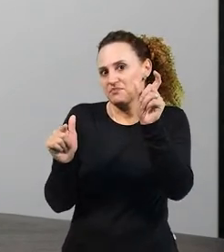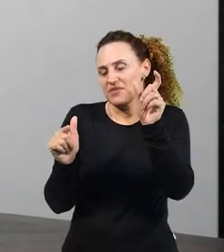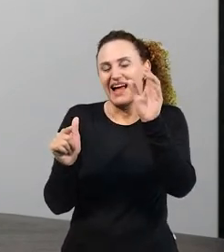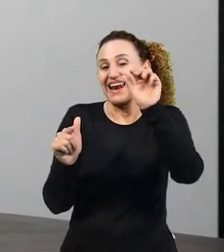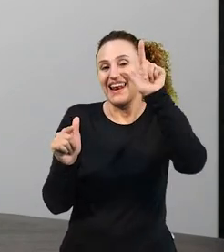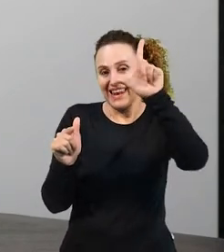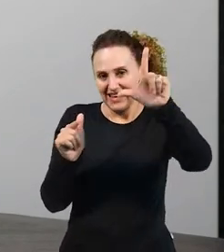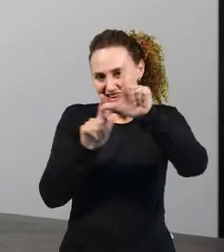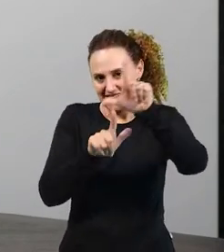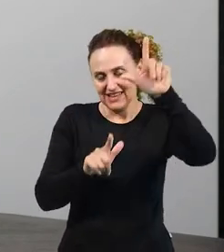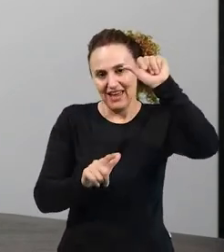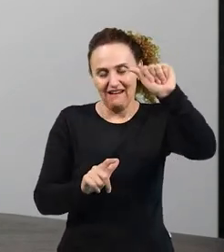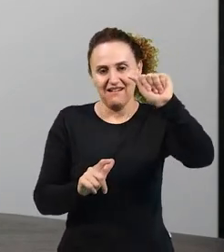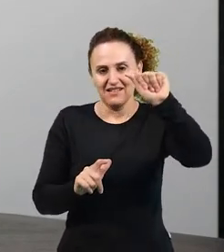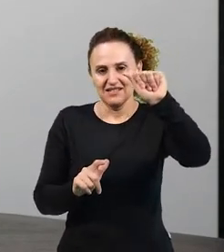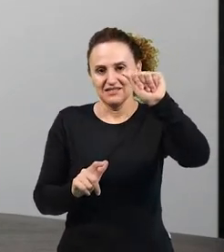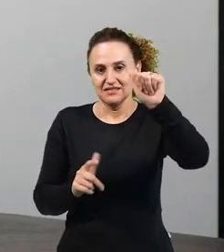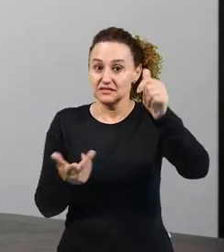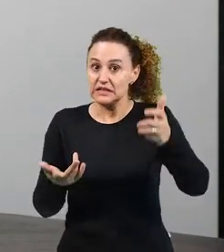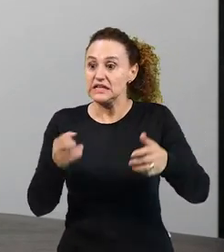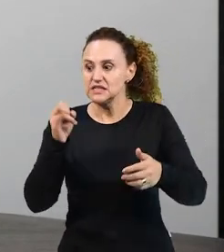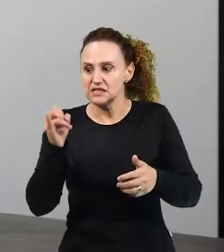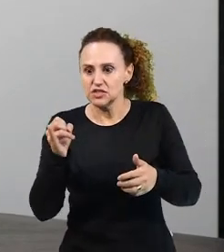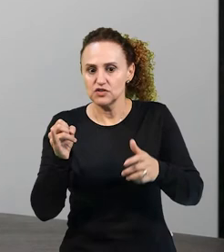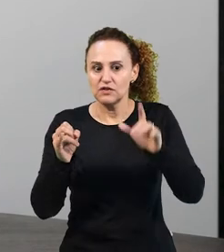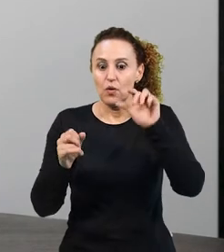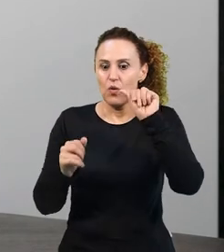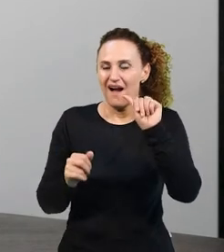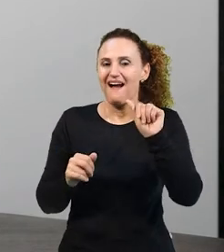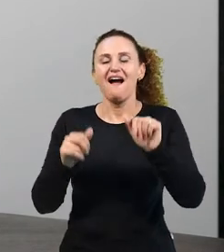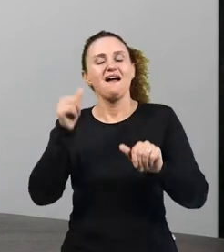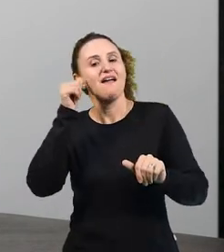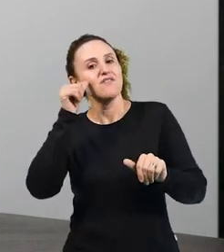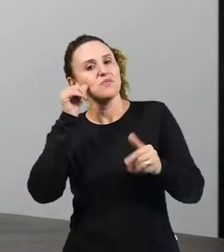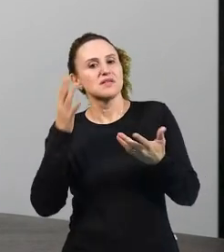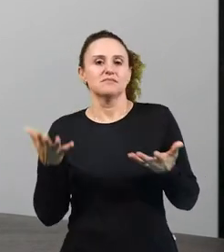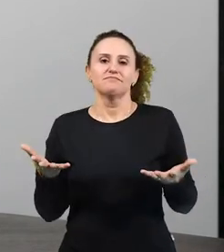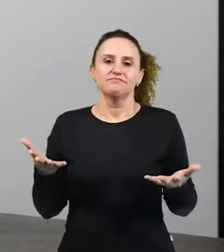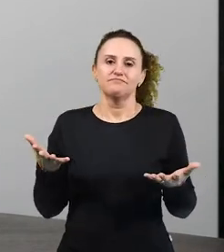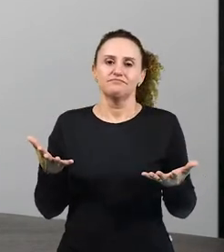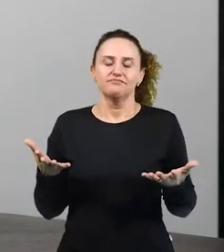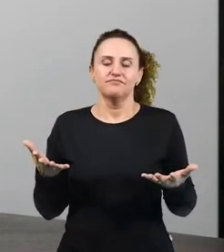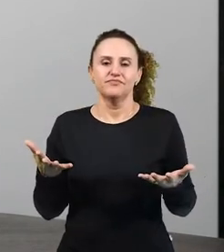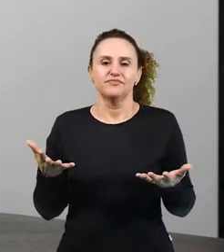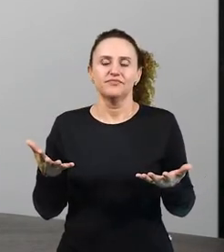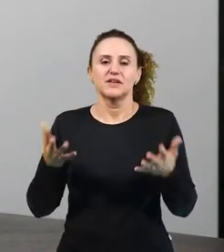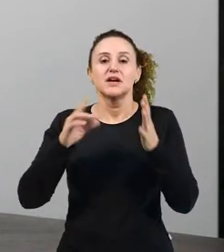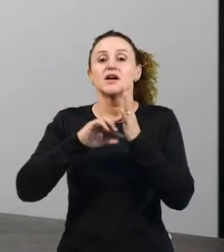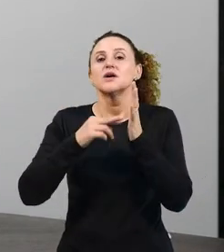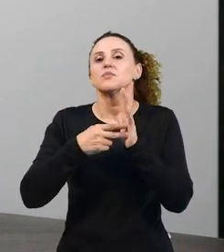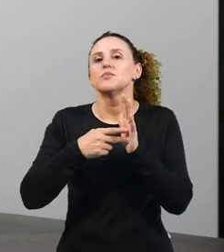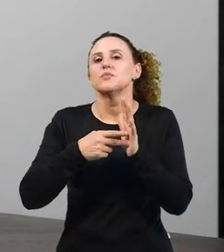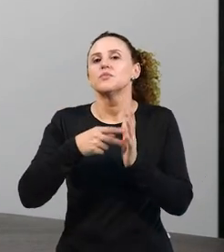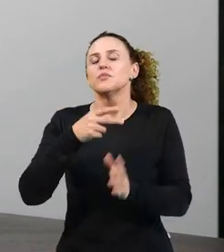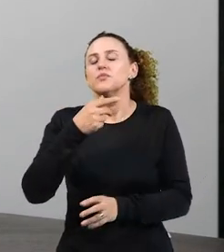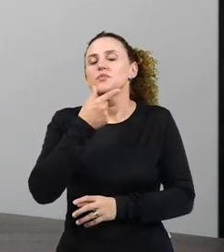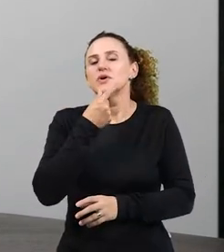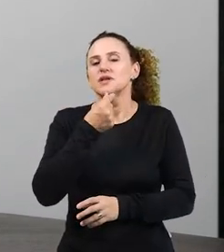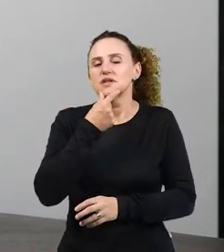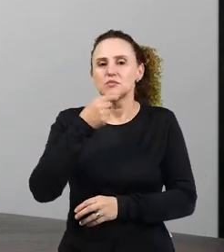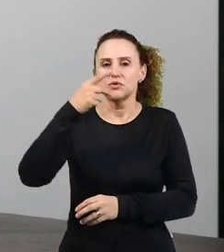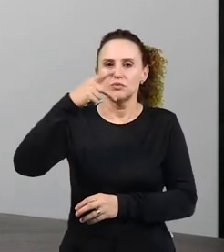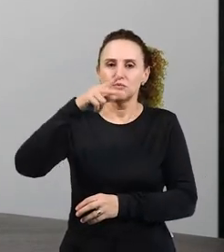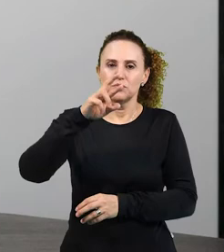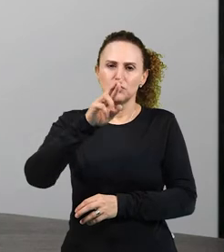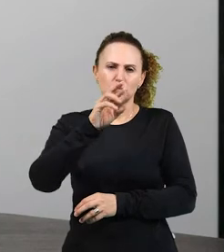se tiver a presença do A, aí é feminina. Então, isso quer dizer que a palavra professor é masculina ou